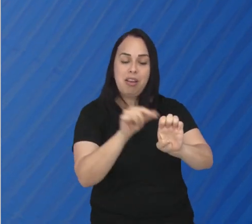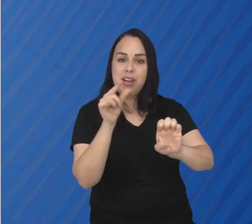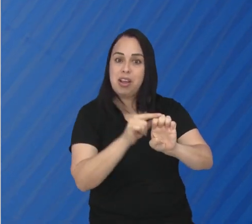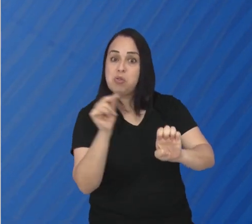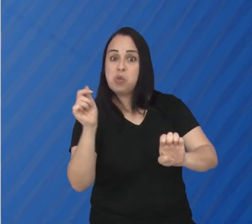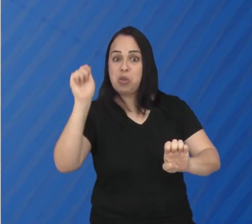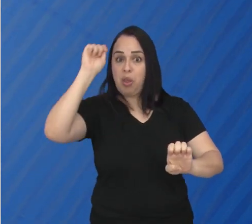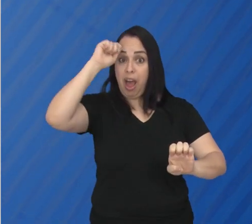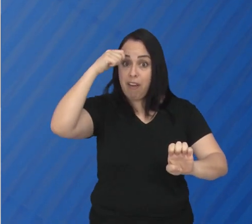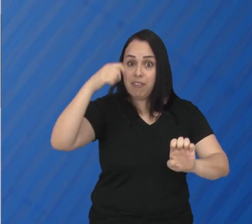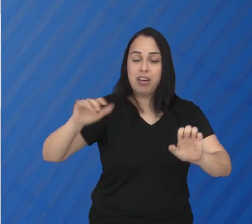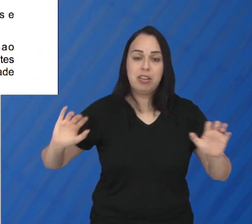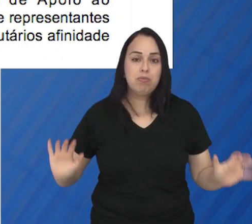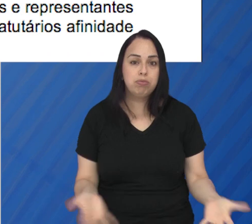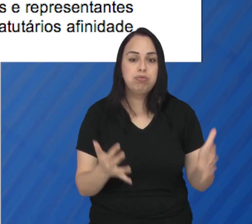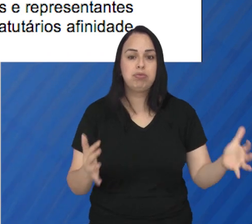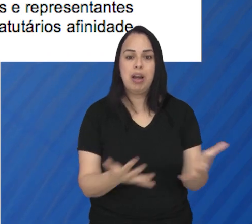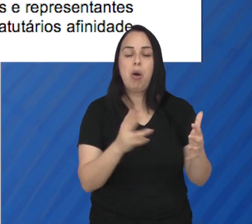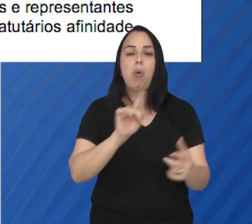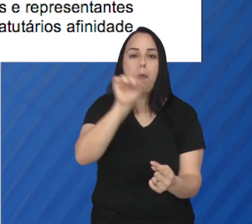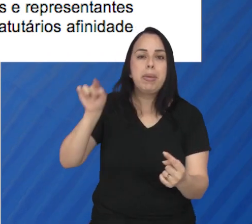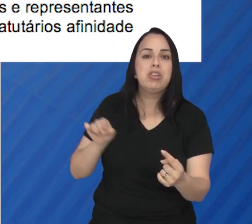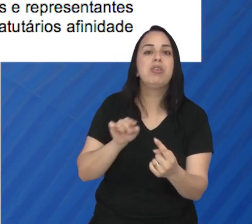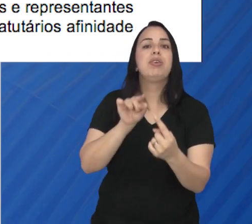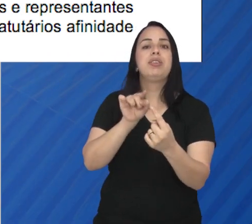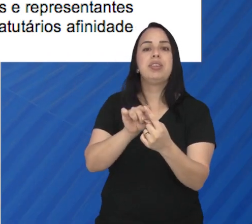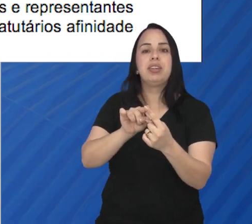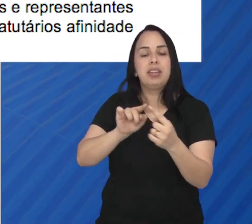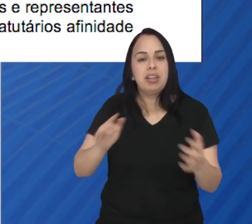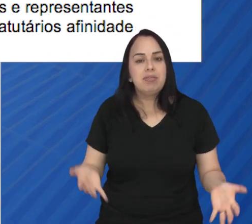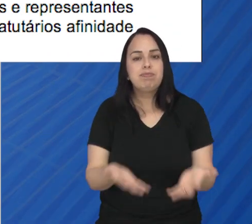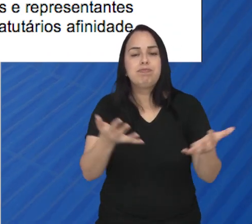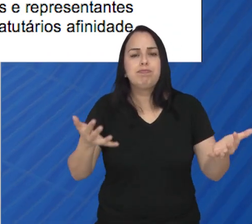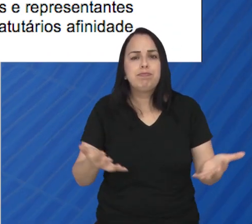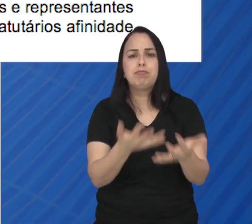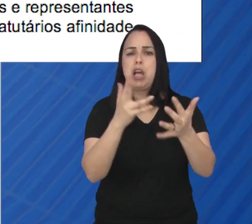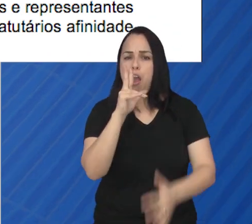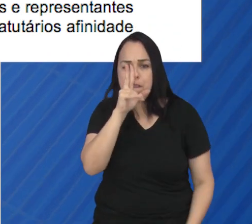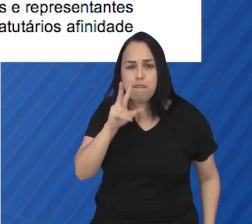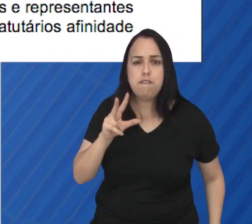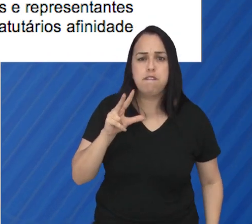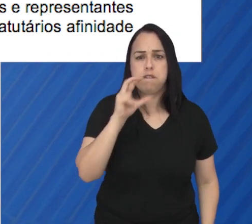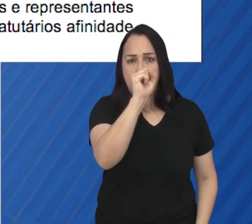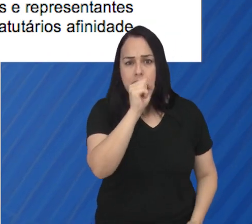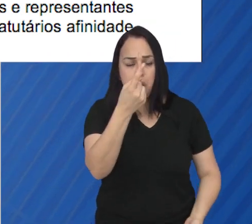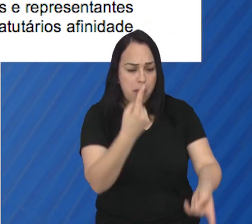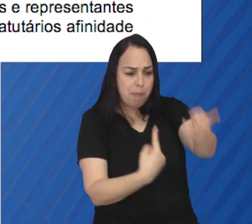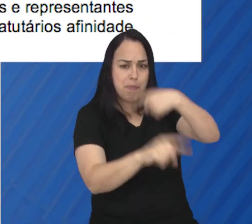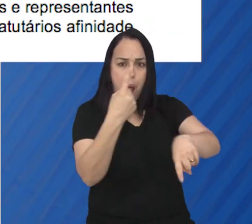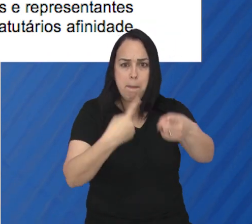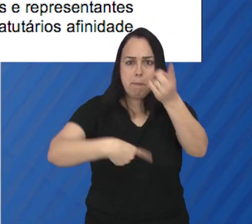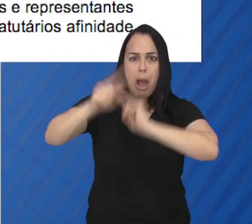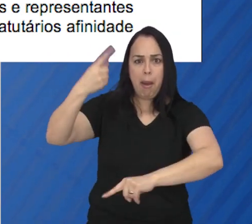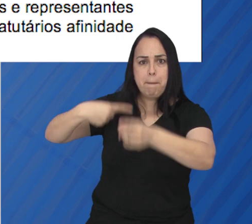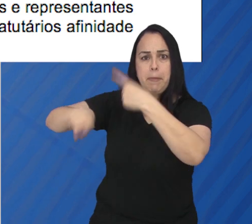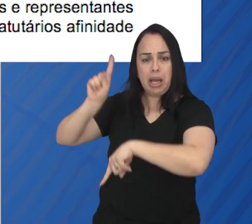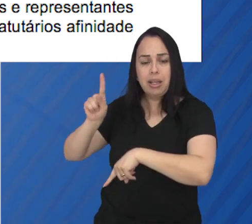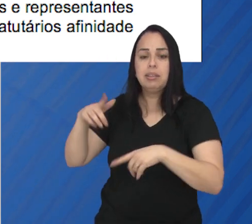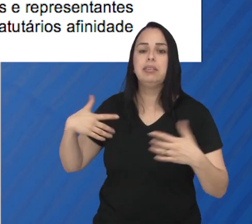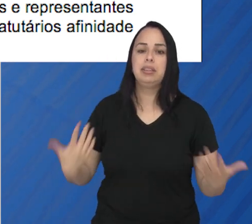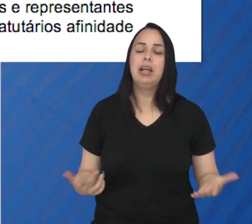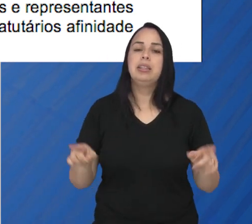Afroempreendedor. O objetivo é desenvolver estratégias e ações para o fortalecimento e desenvolvimento dos